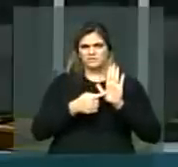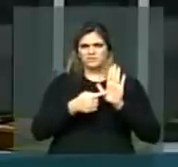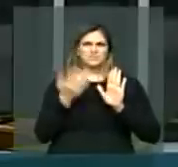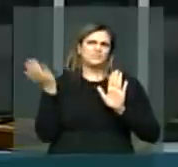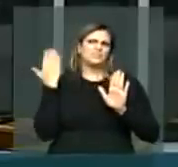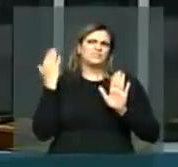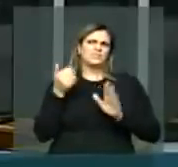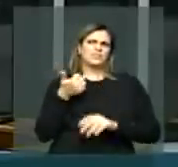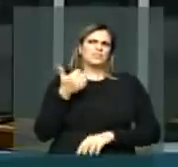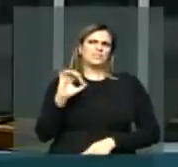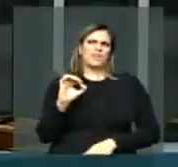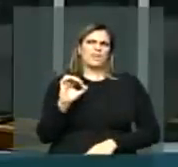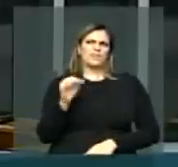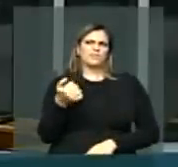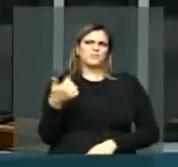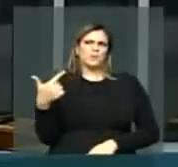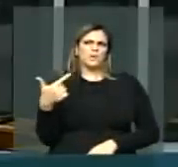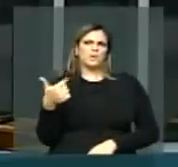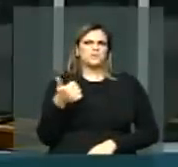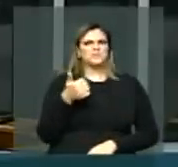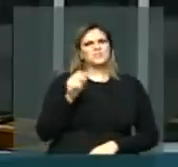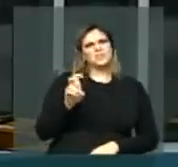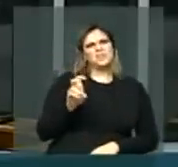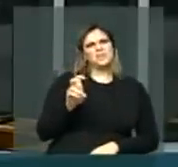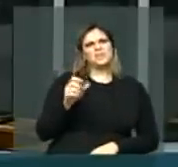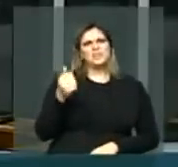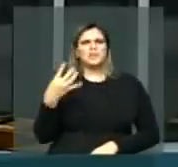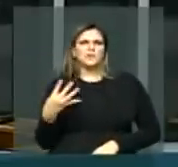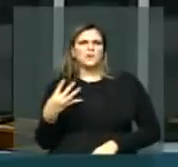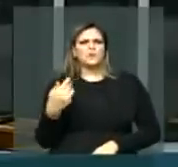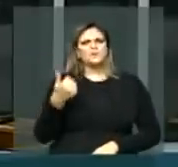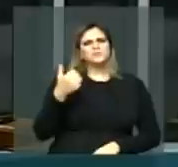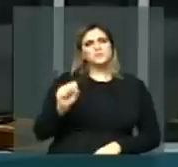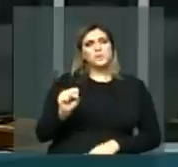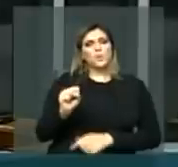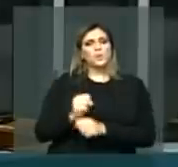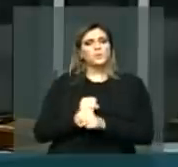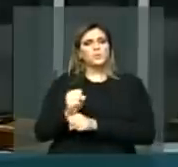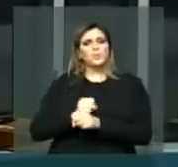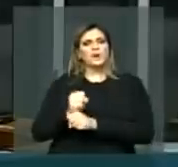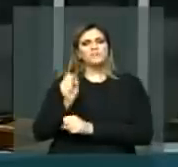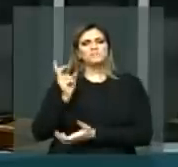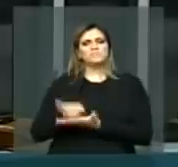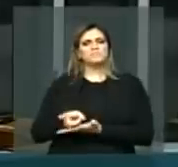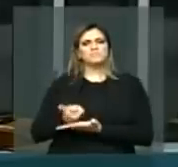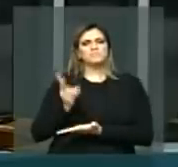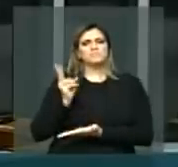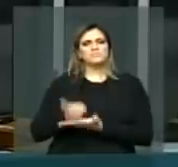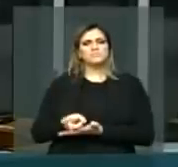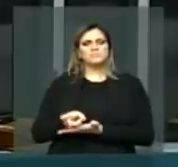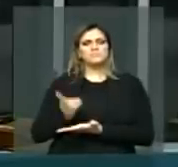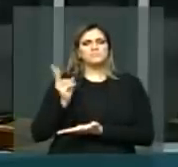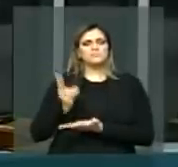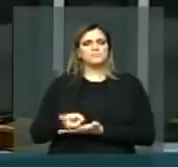14, 15, 18 anos, estão repousando sobre